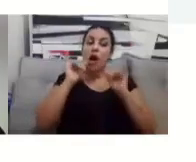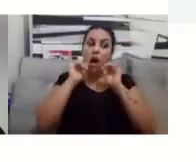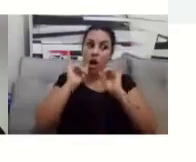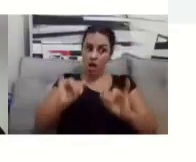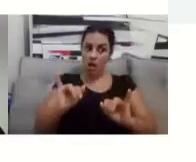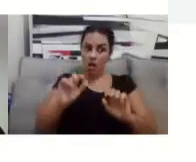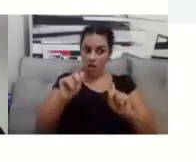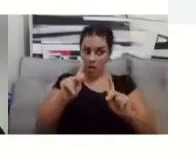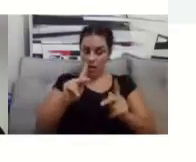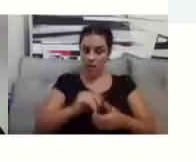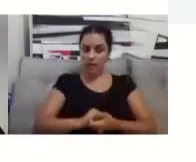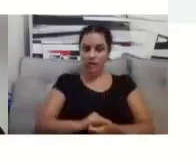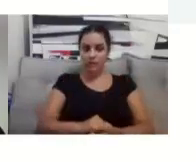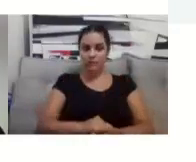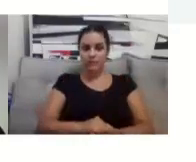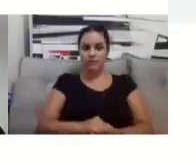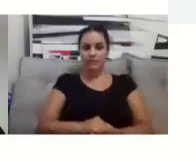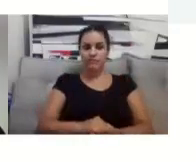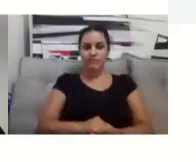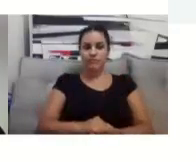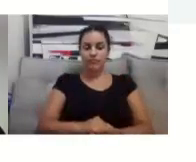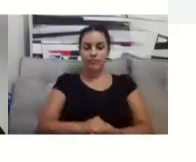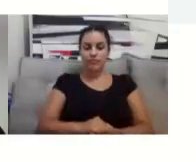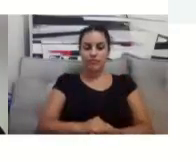Deixa eu ver...